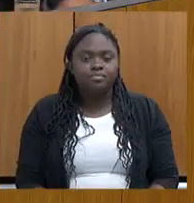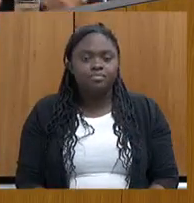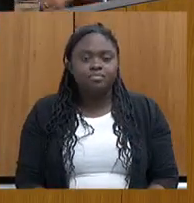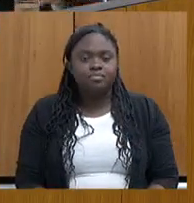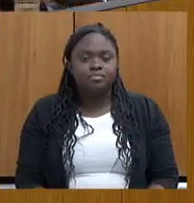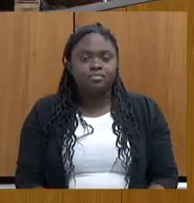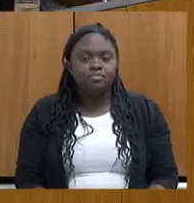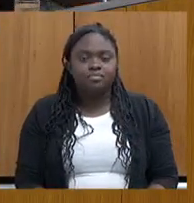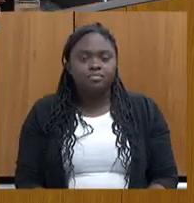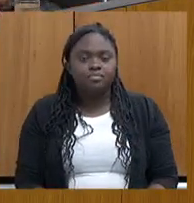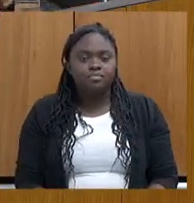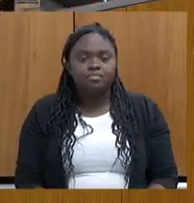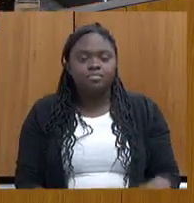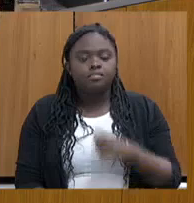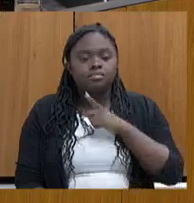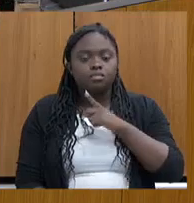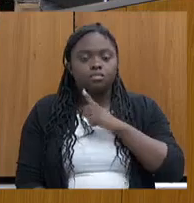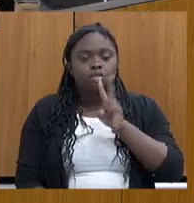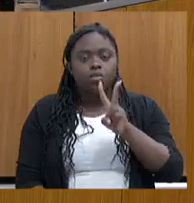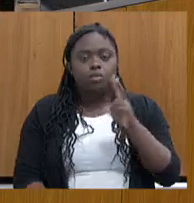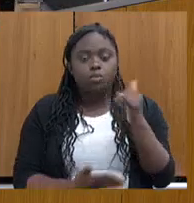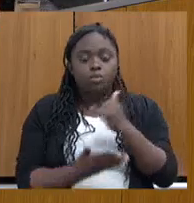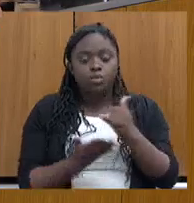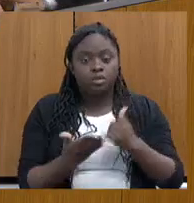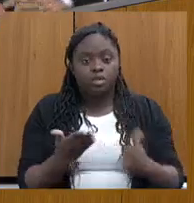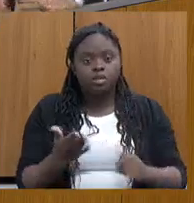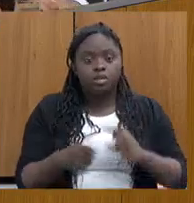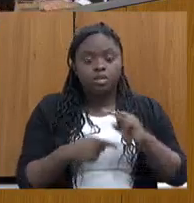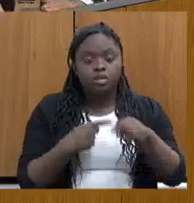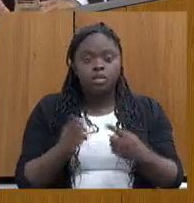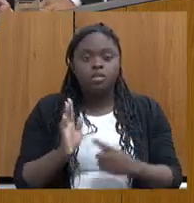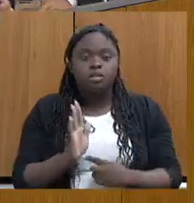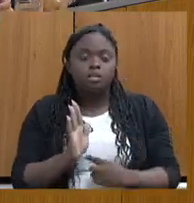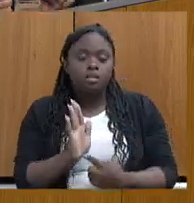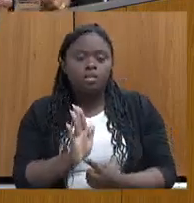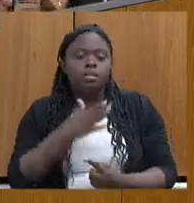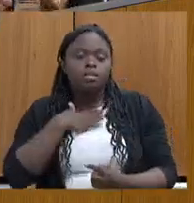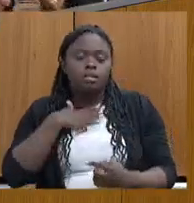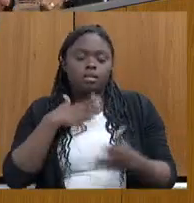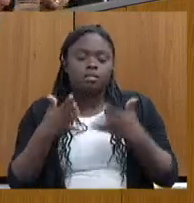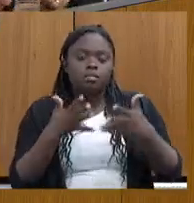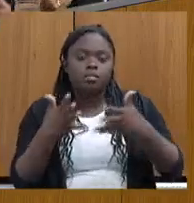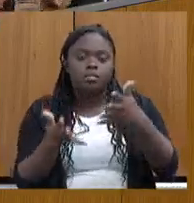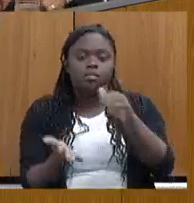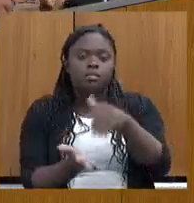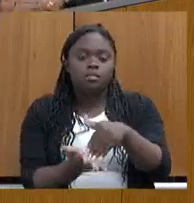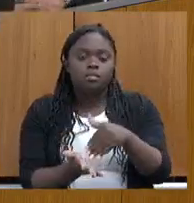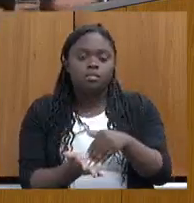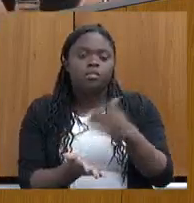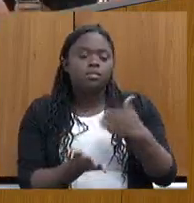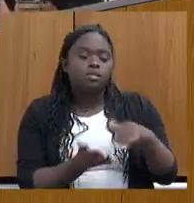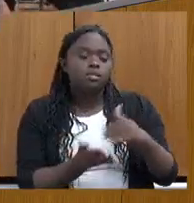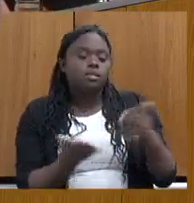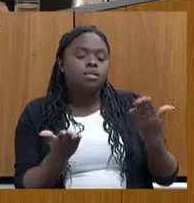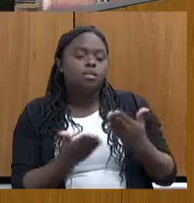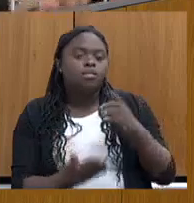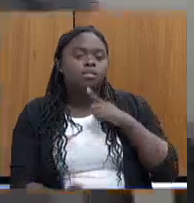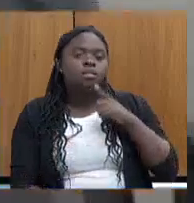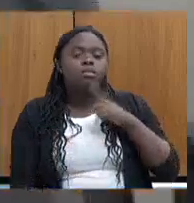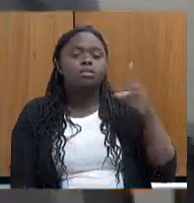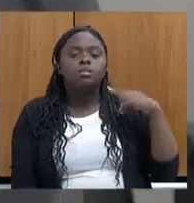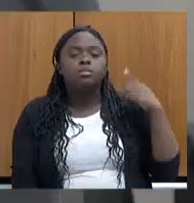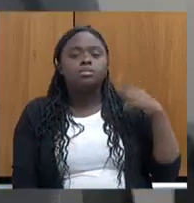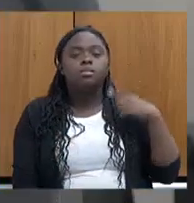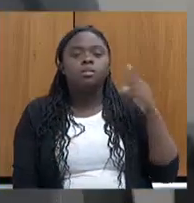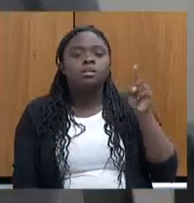Temos duas inscrições, depois eu vou trazer minhas considerações. Secretária, agora tenho o deputado